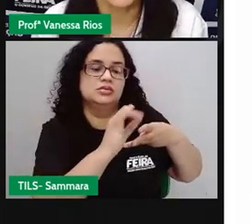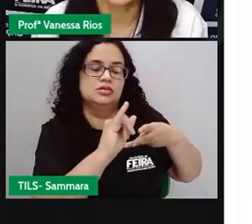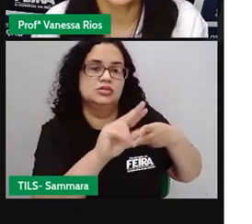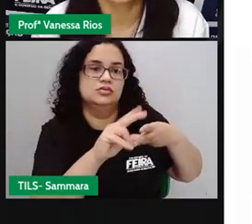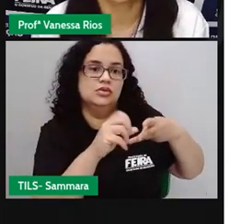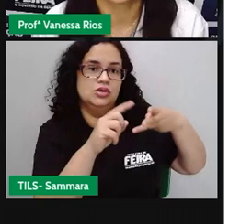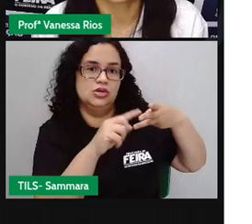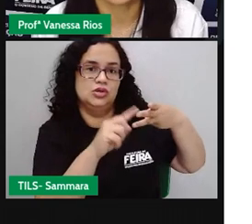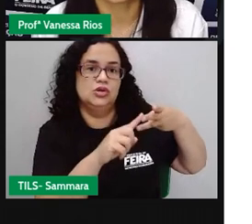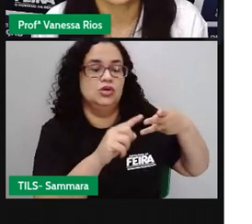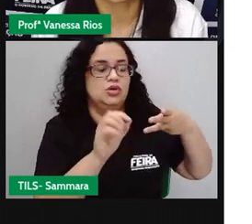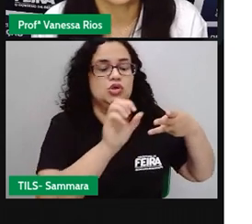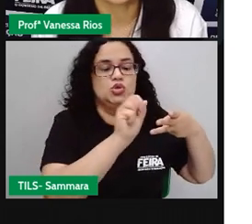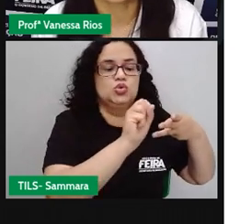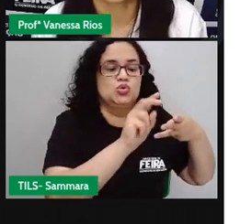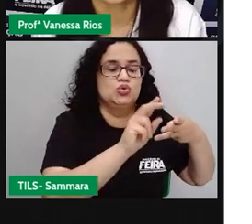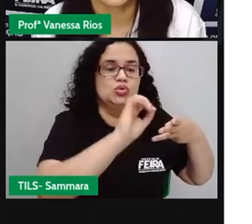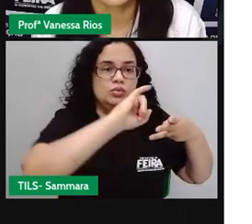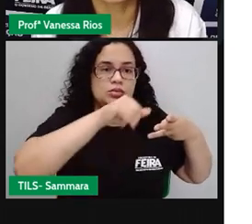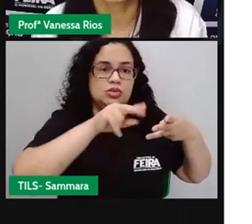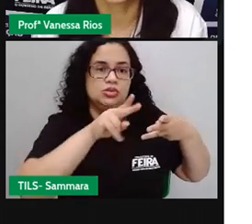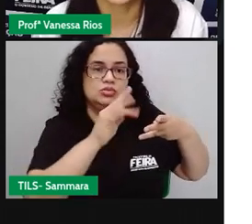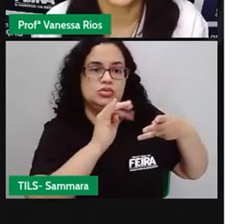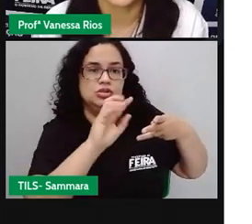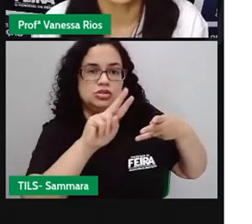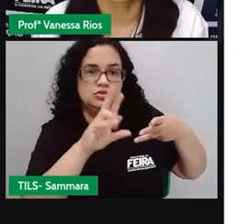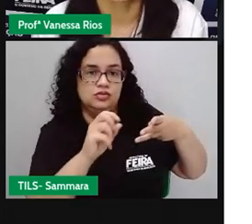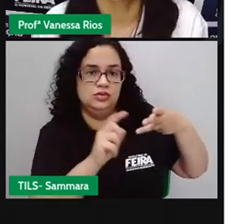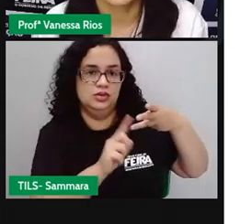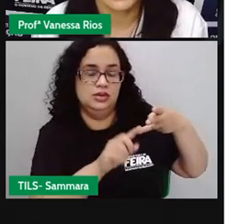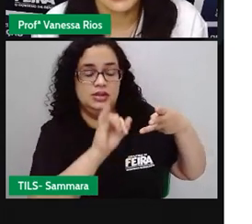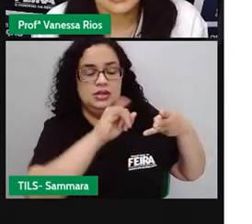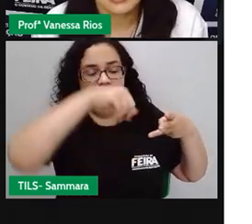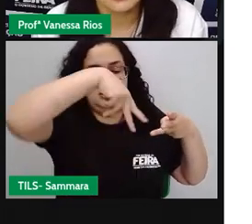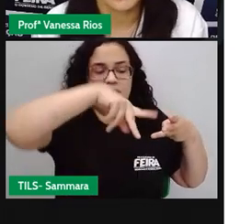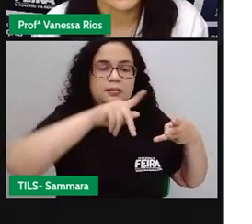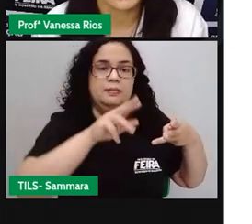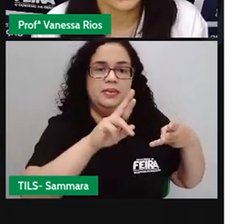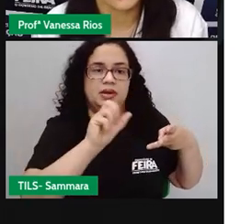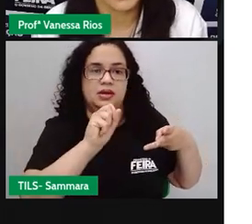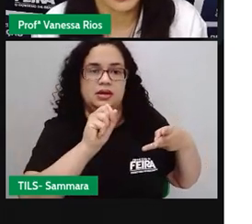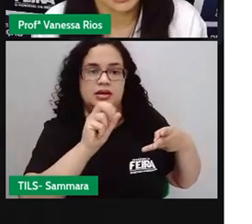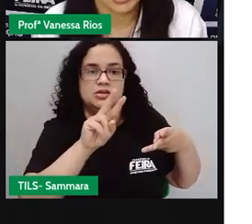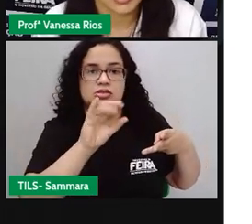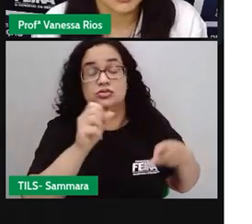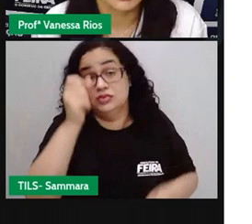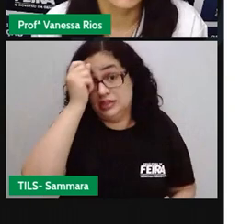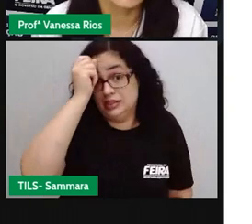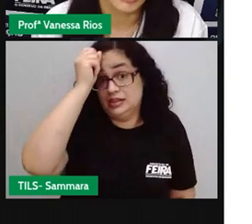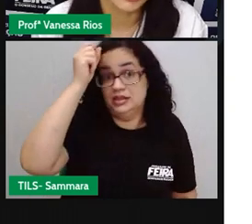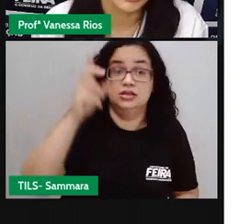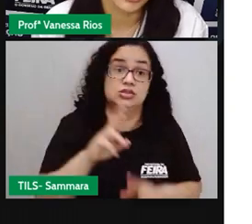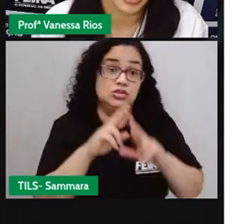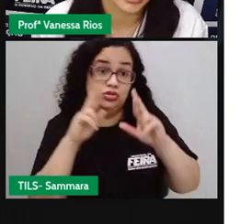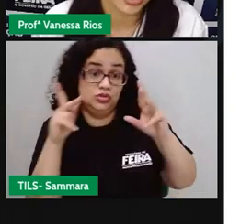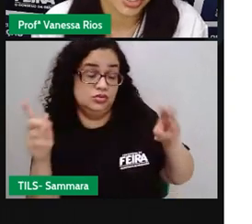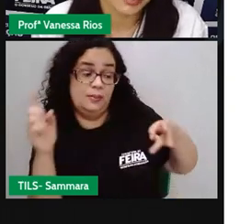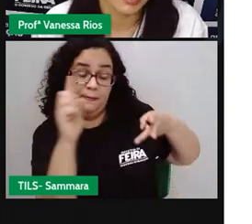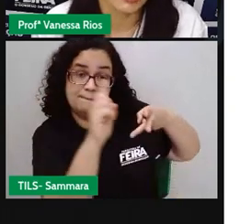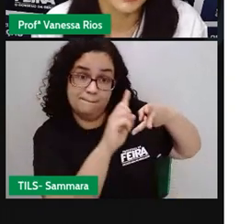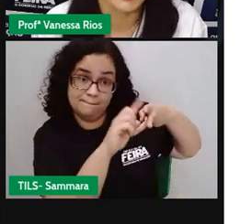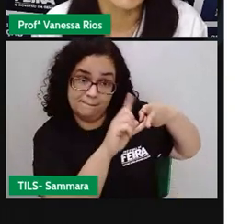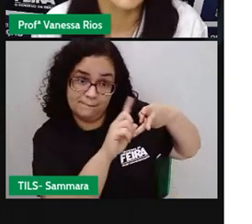são modos em que os verbos aparecem e aí vão indicar ideias, situações diferentes. No modo